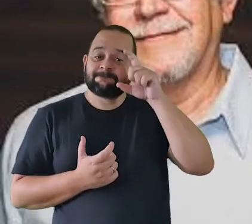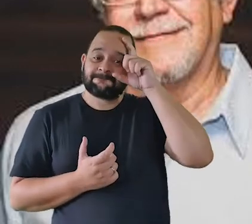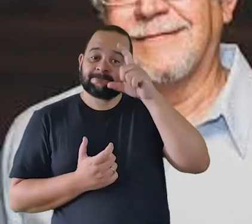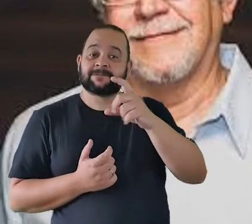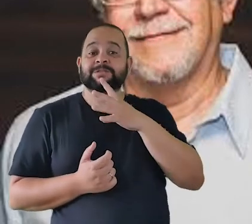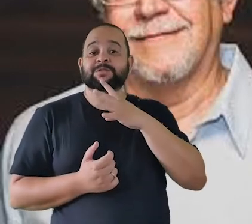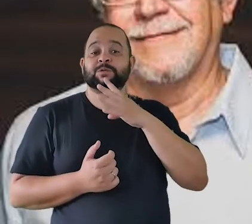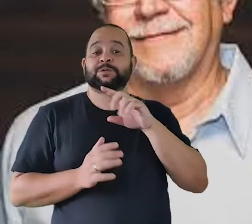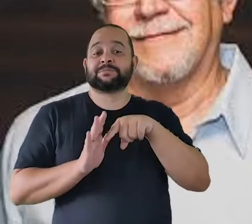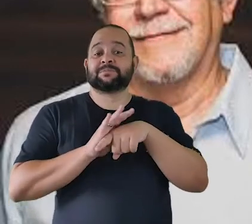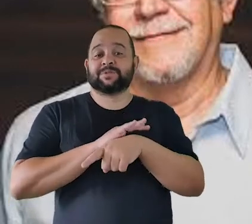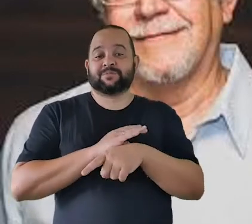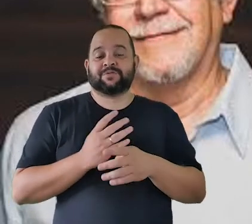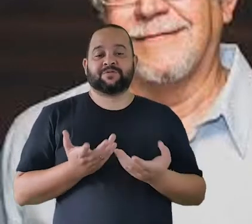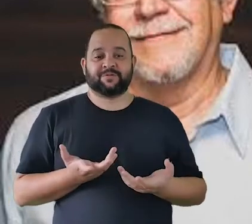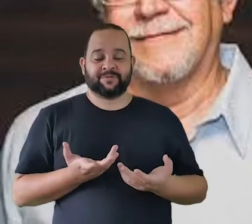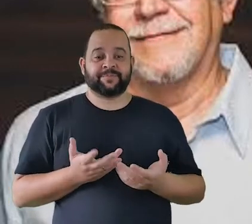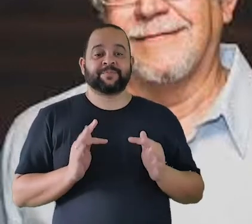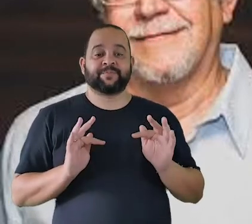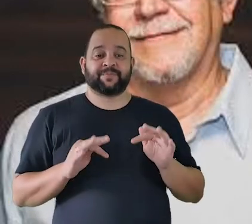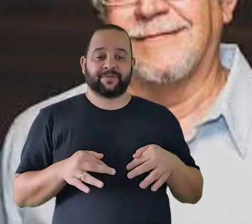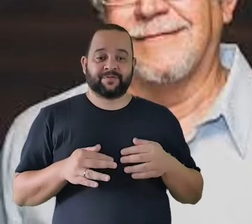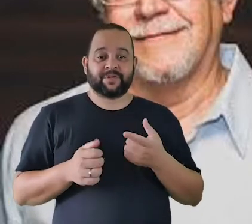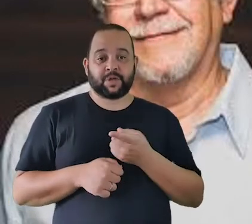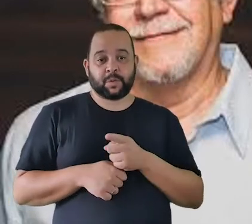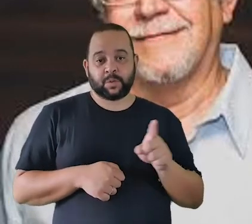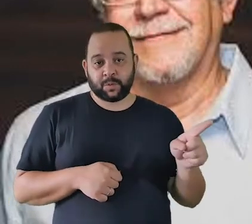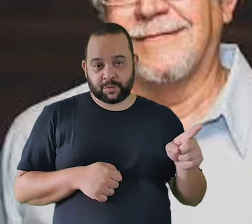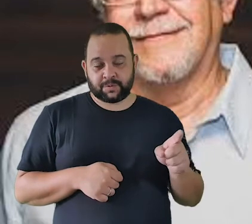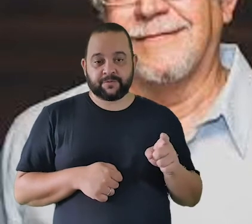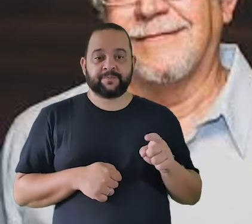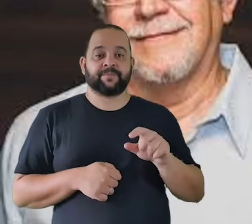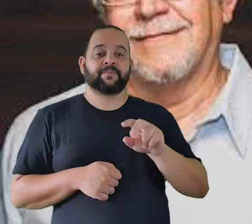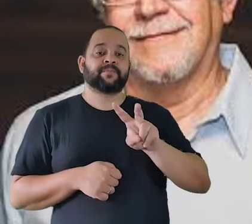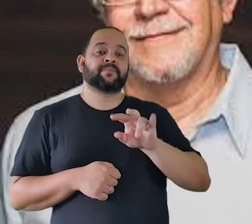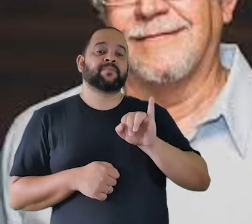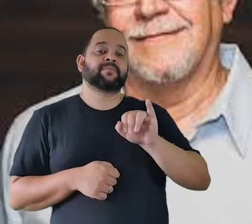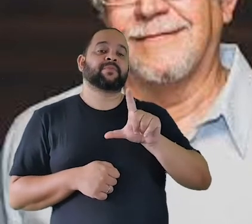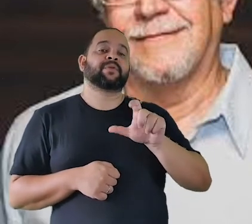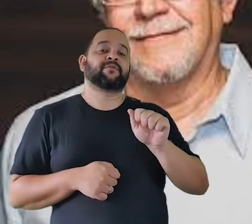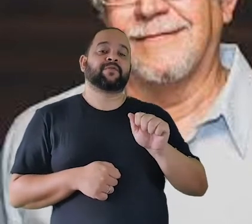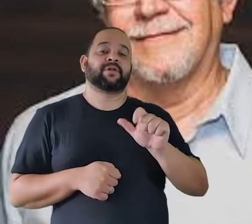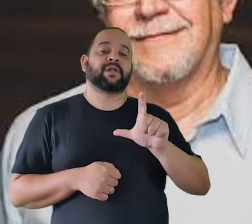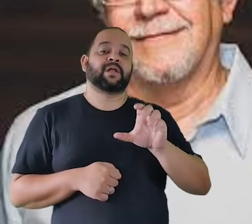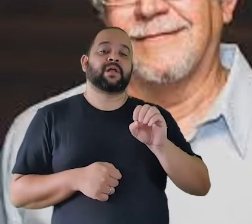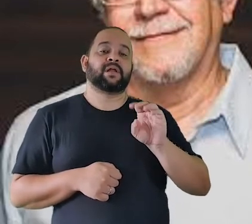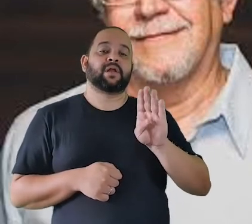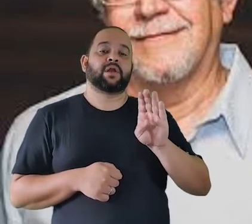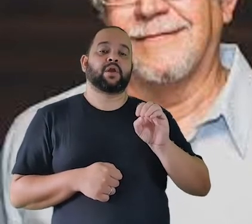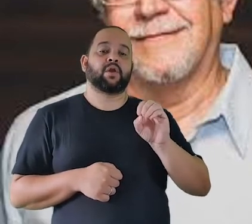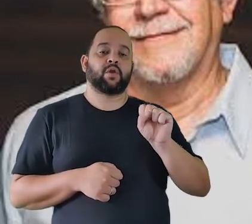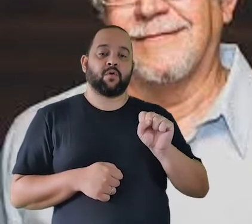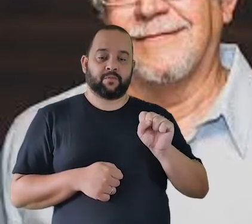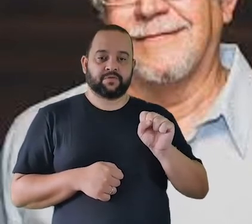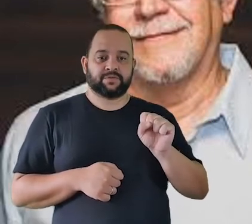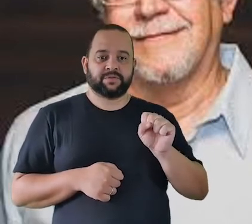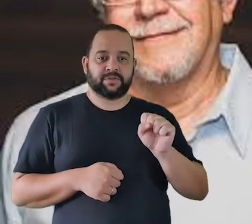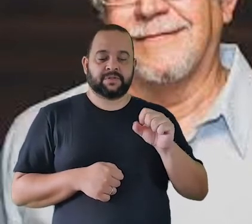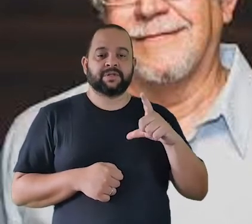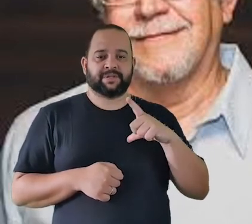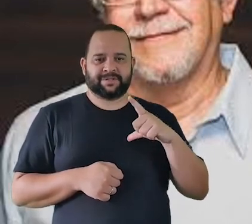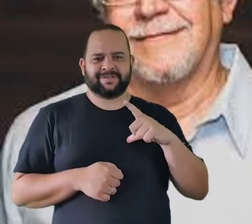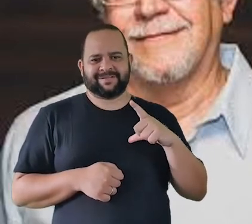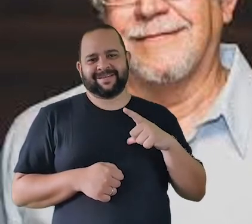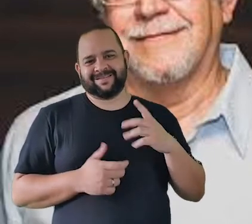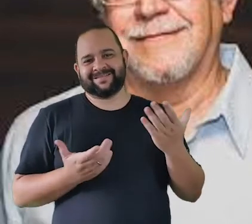e por fim o pai de todos Heitor Villa-Lobos e a Melodia Sentimental e aí é